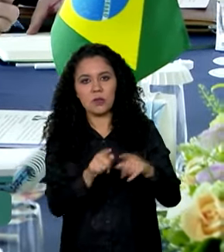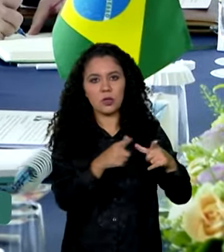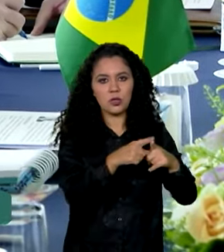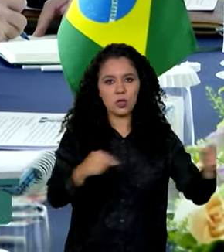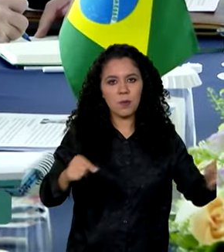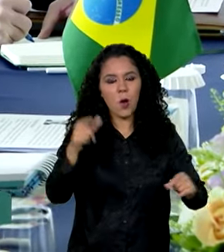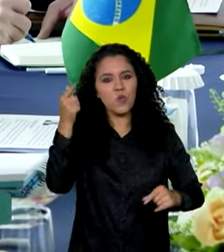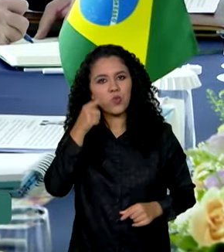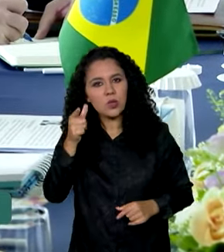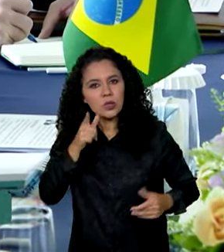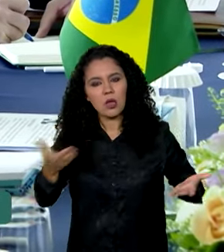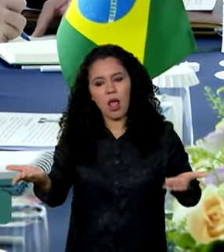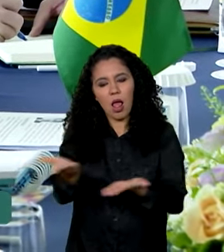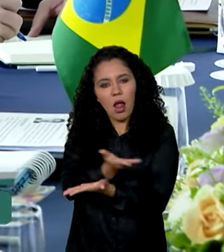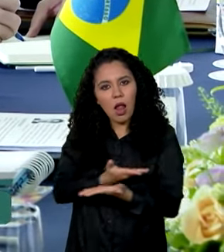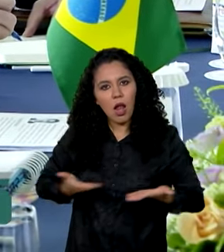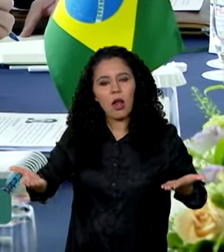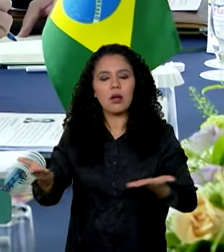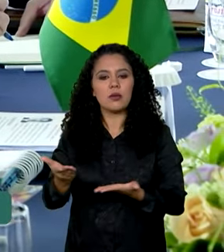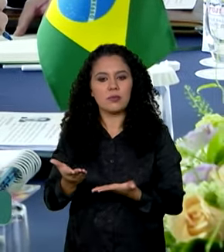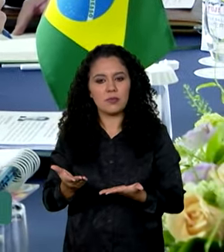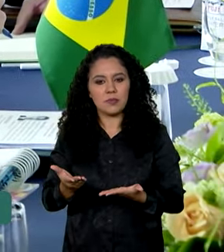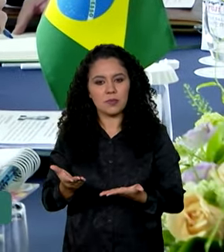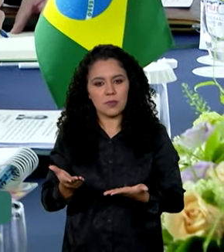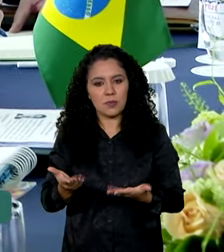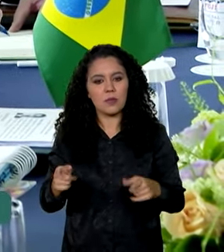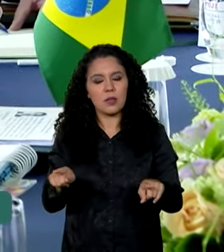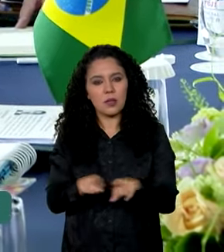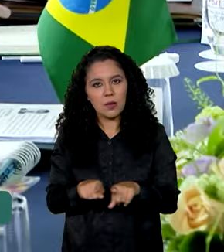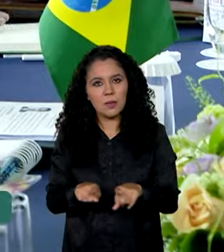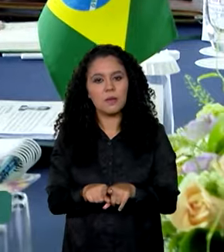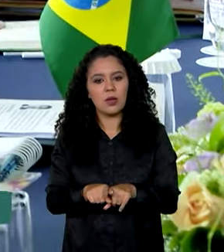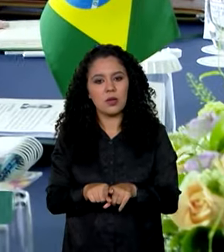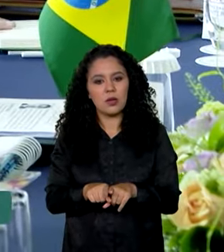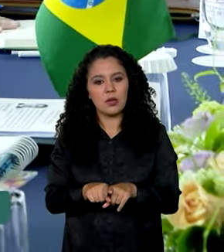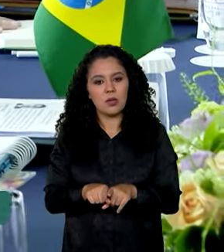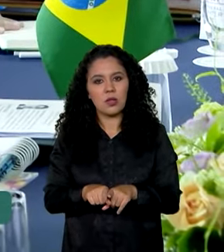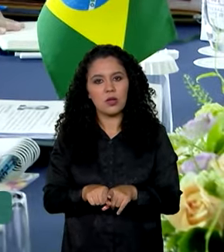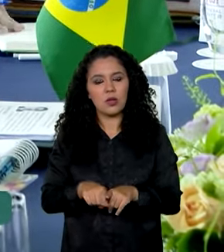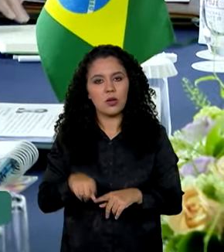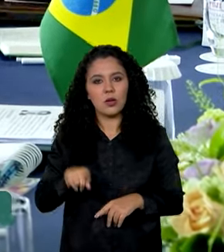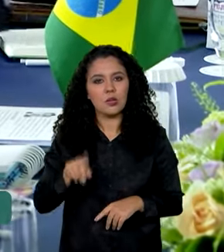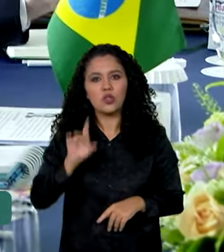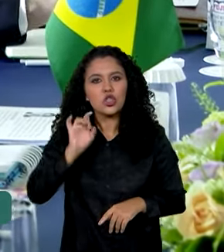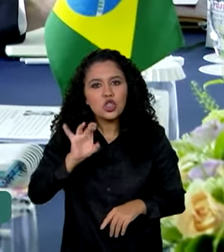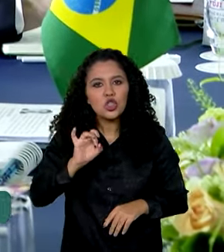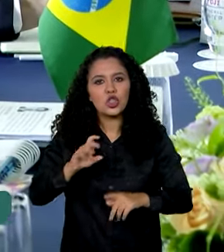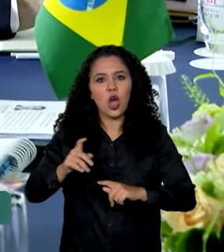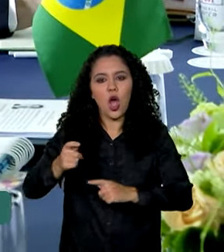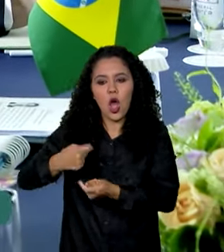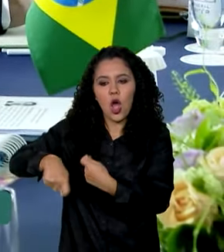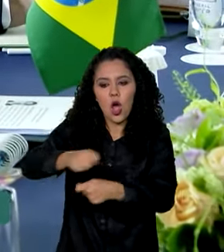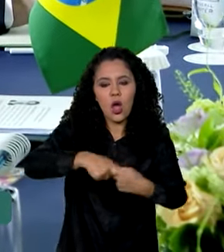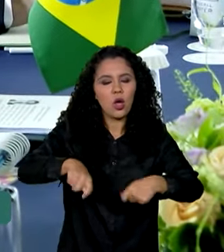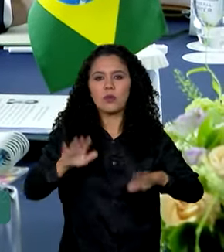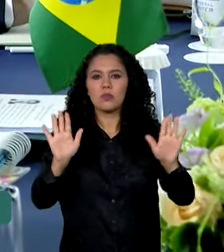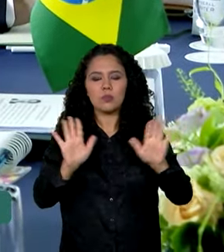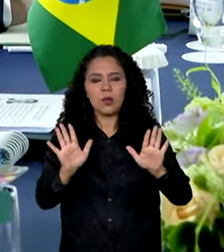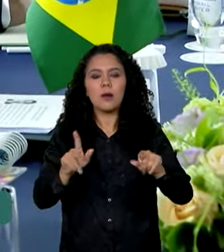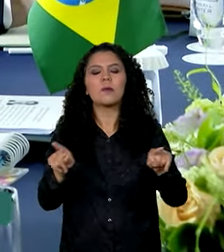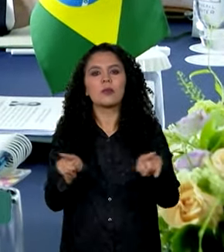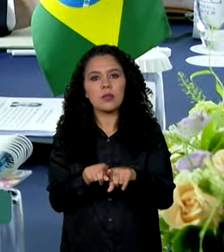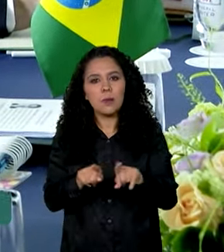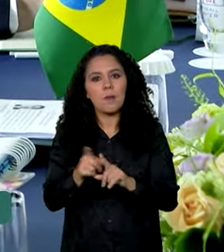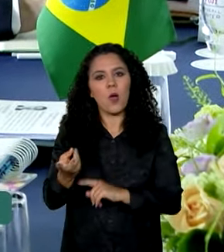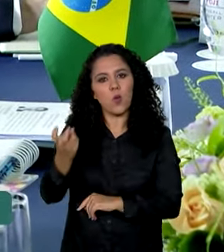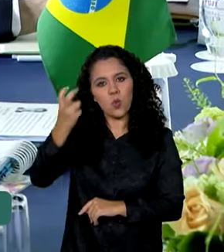produtiva, eu diria, não apenas do ponto de vista comercial, mas do ponto de vista